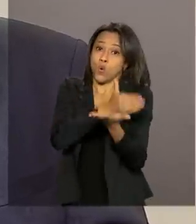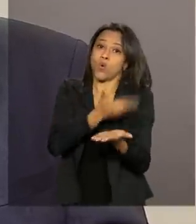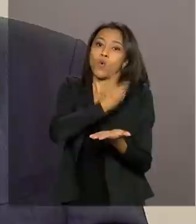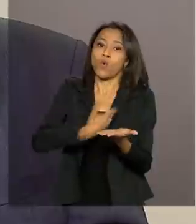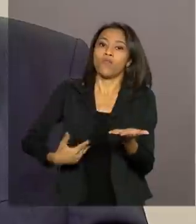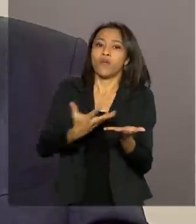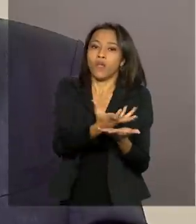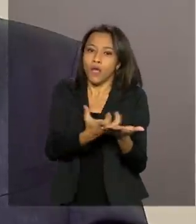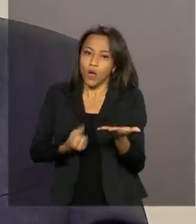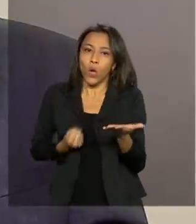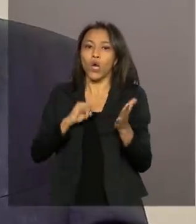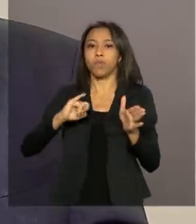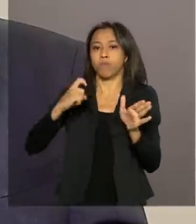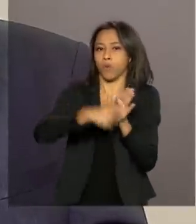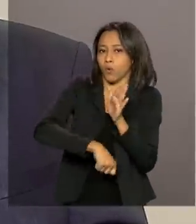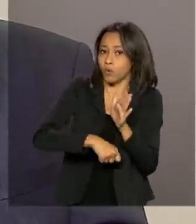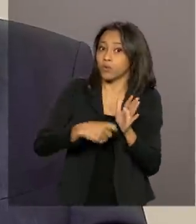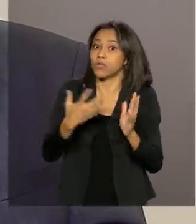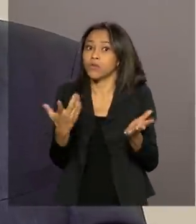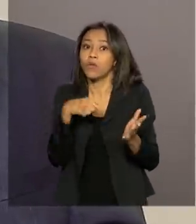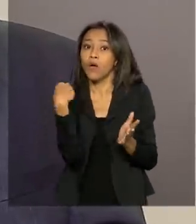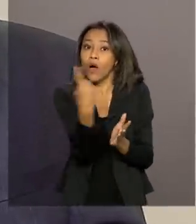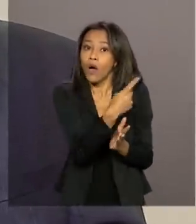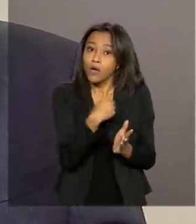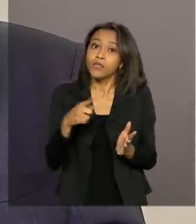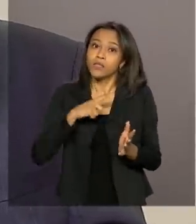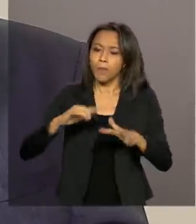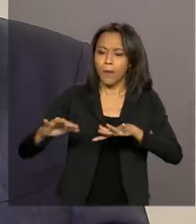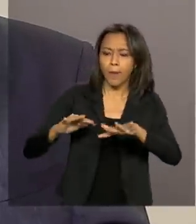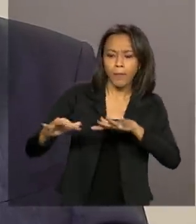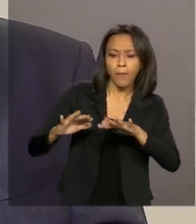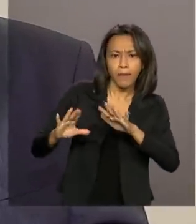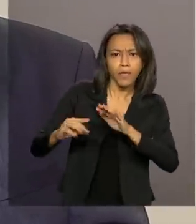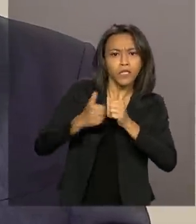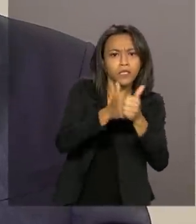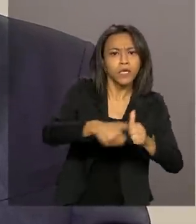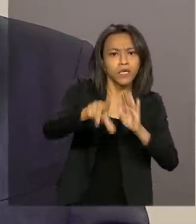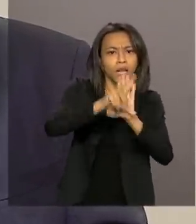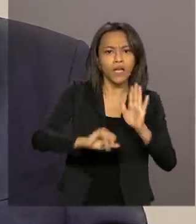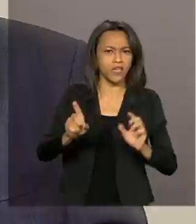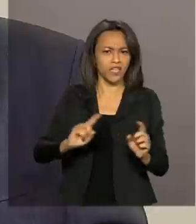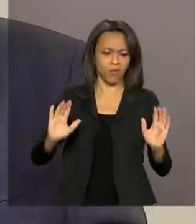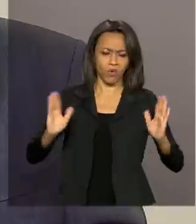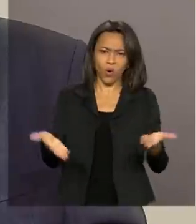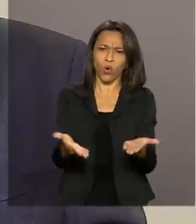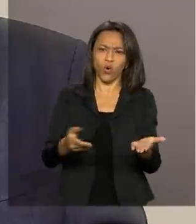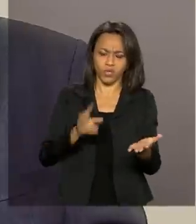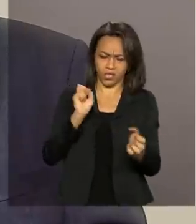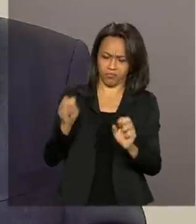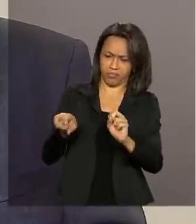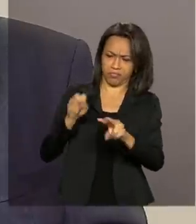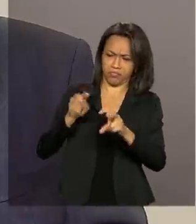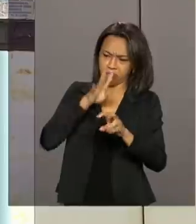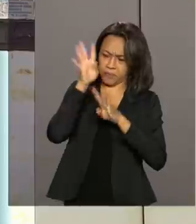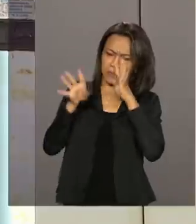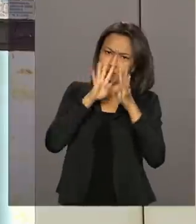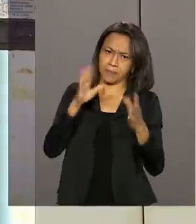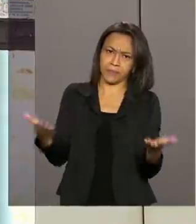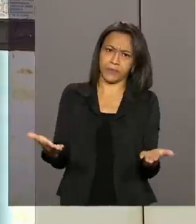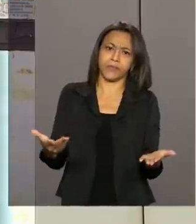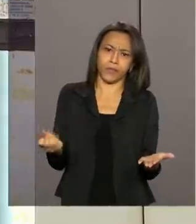vai recolher imposto. Ou seja, nós teremos uma atividade legal e não as ilegalidades que a gente vê prosperar hoje.